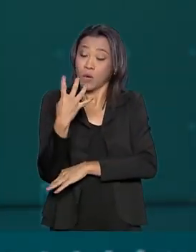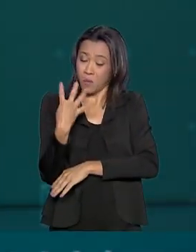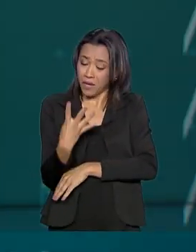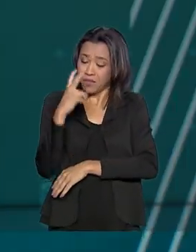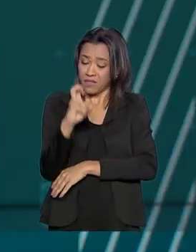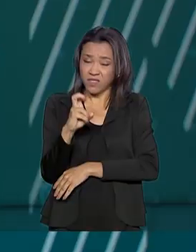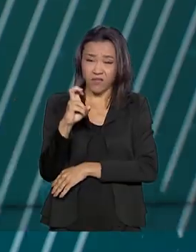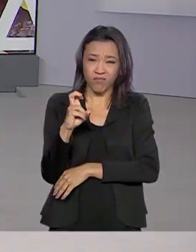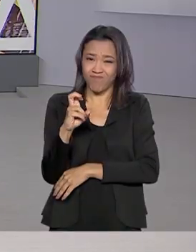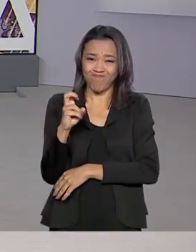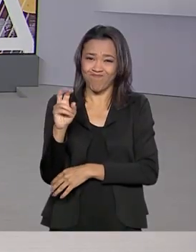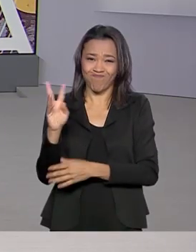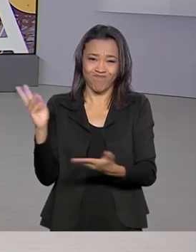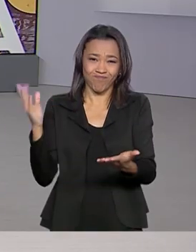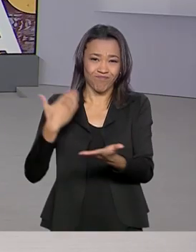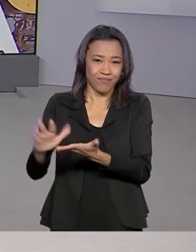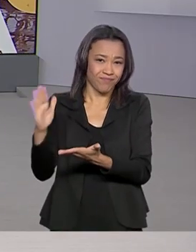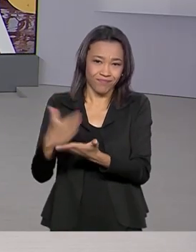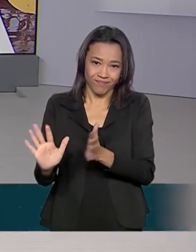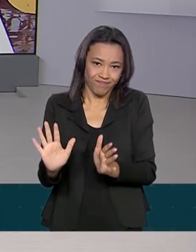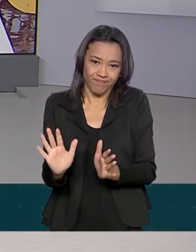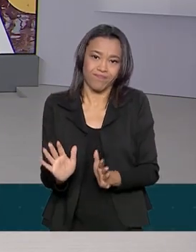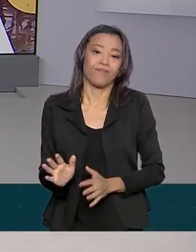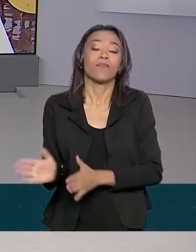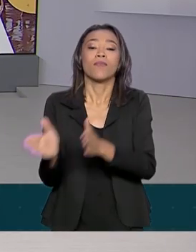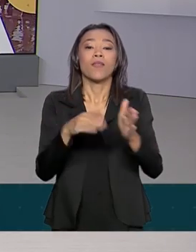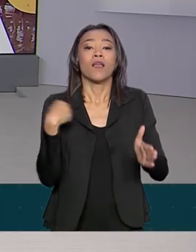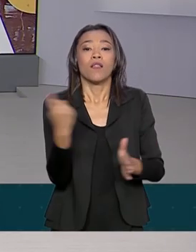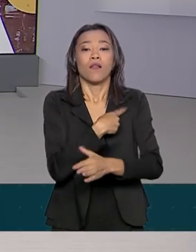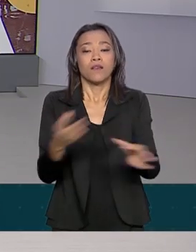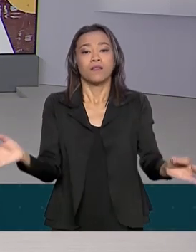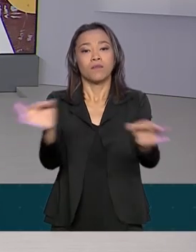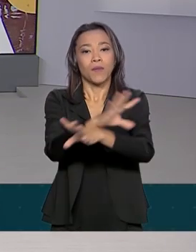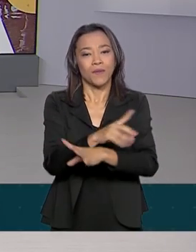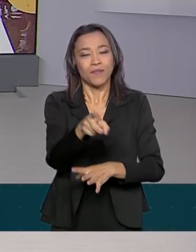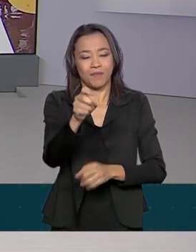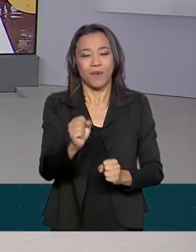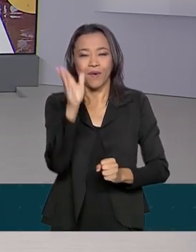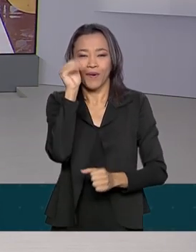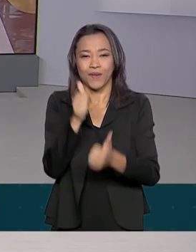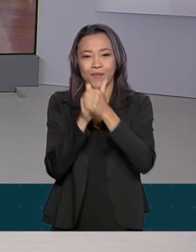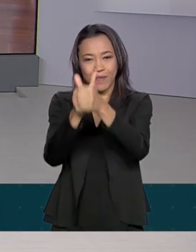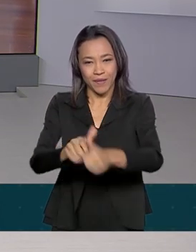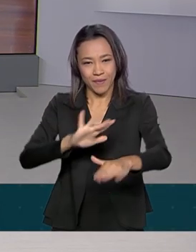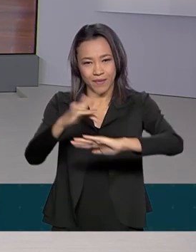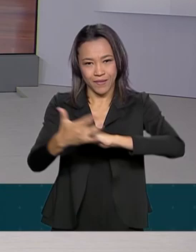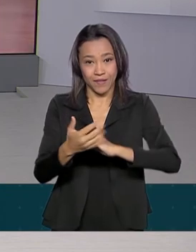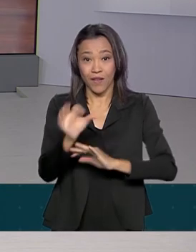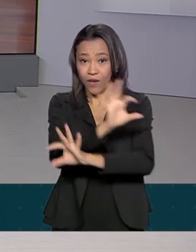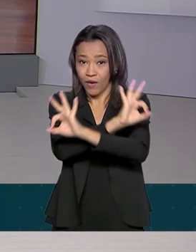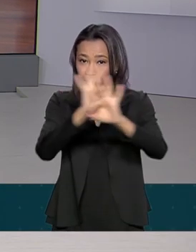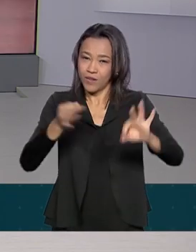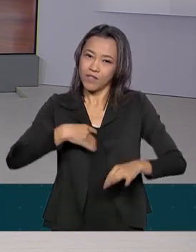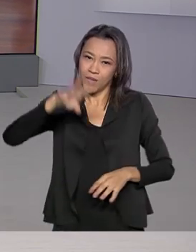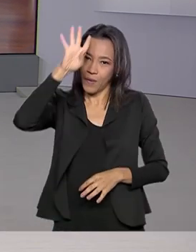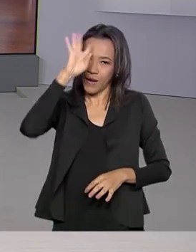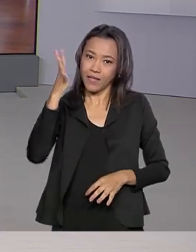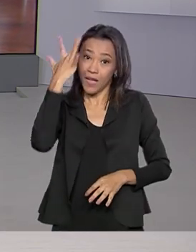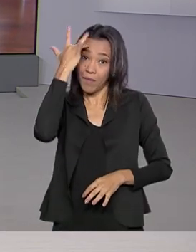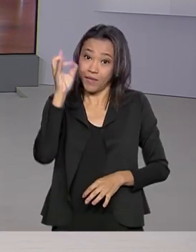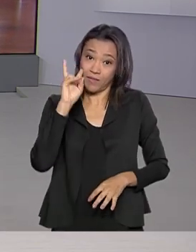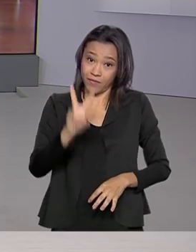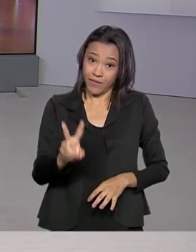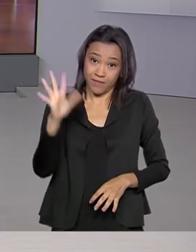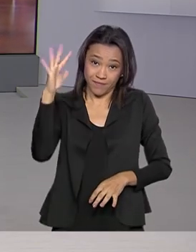descartados. Nós ficamos por aqui. Você pode nos acompanhar também pelas redes sociais. Ótima quarta-feira para você. Nos vemos